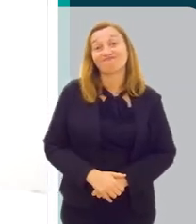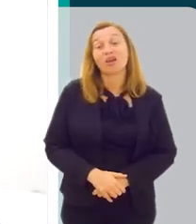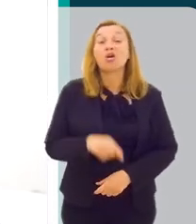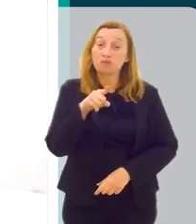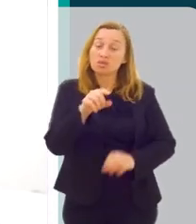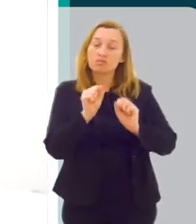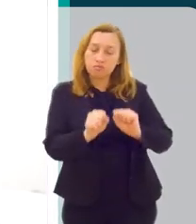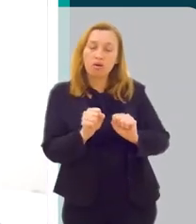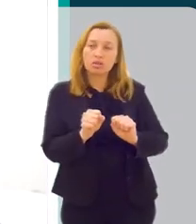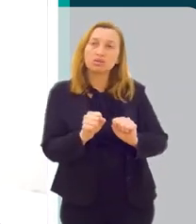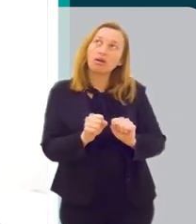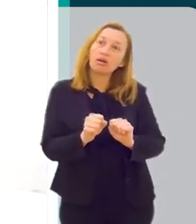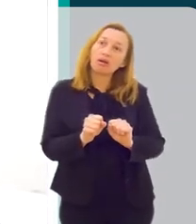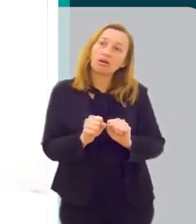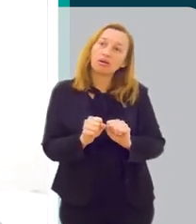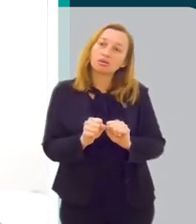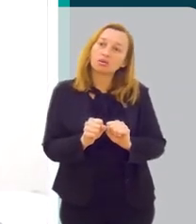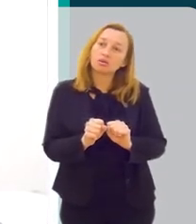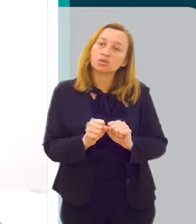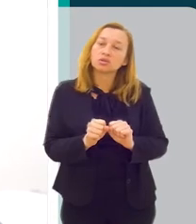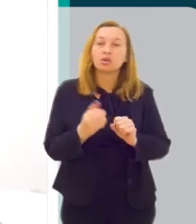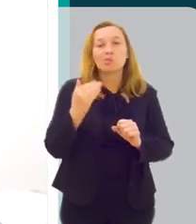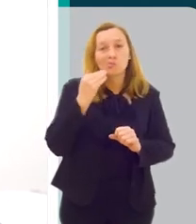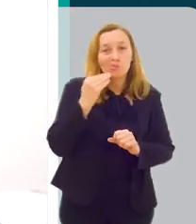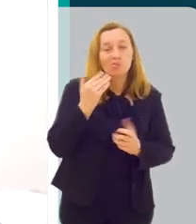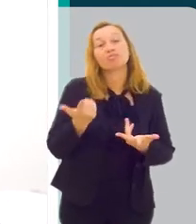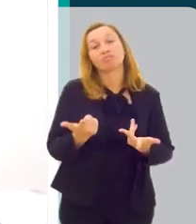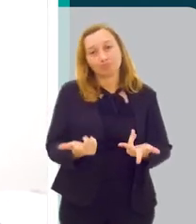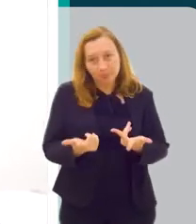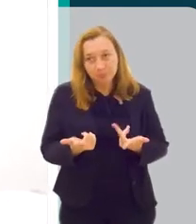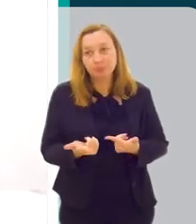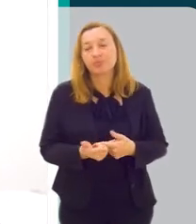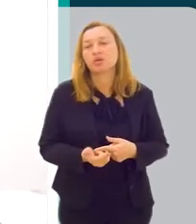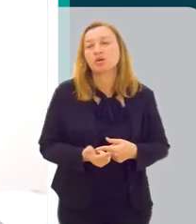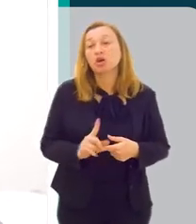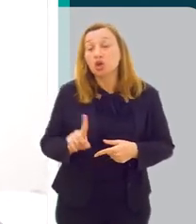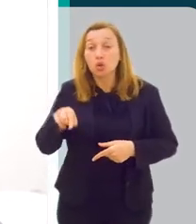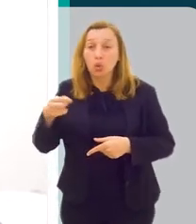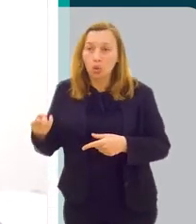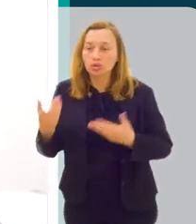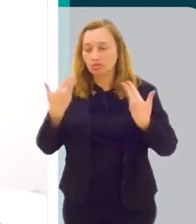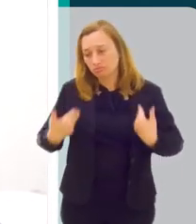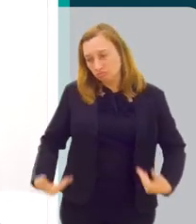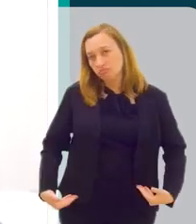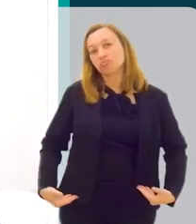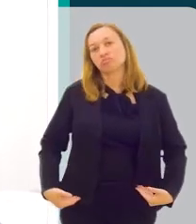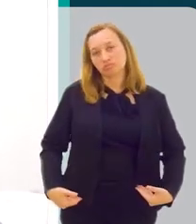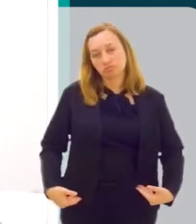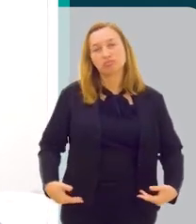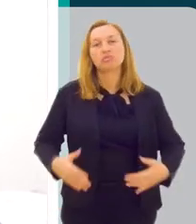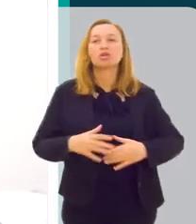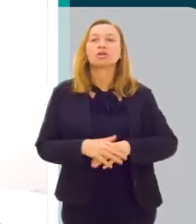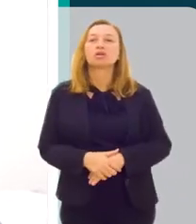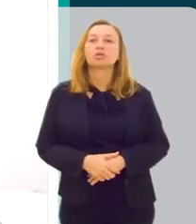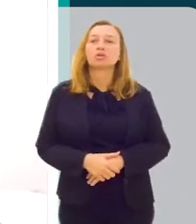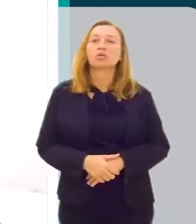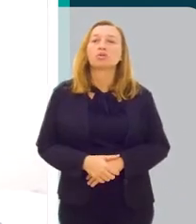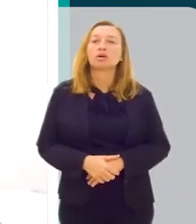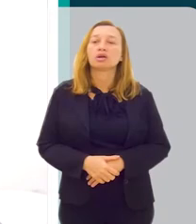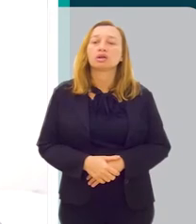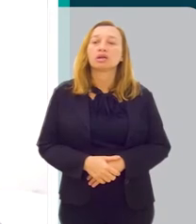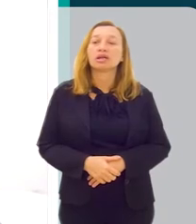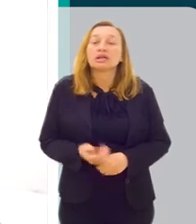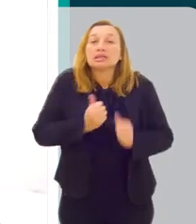esperado. Você pode ter um comprometimento em outras funções do